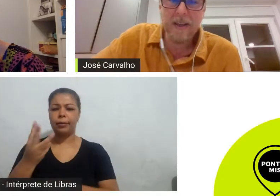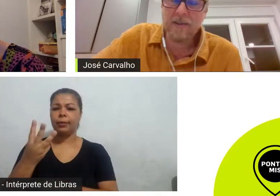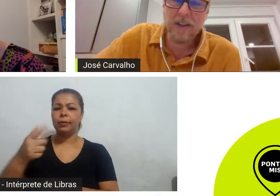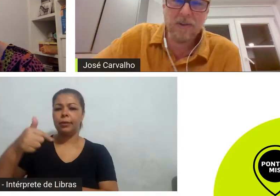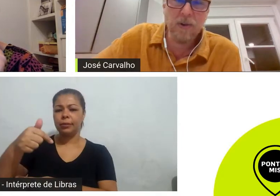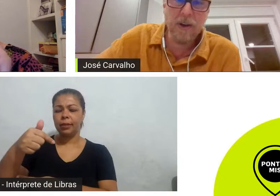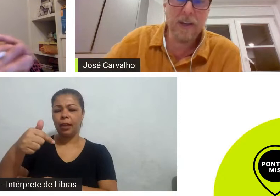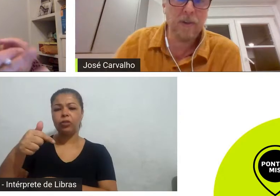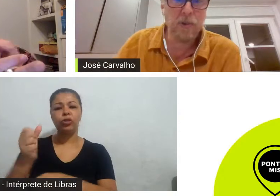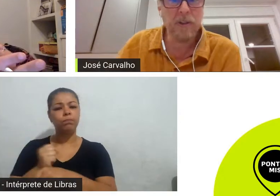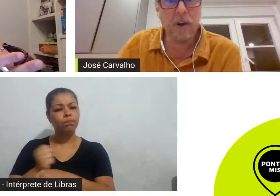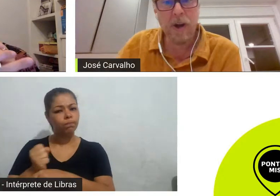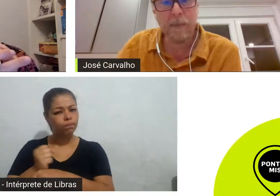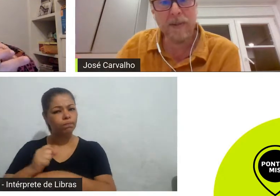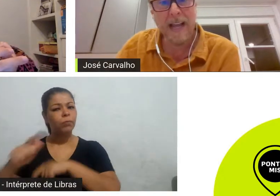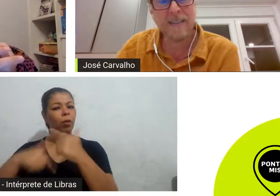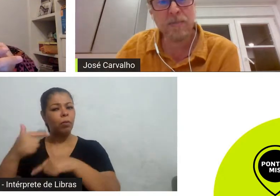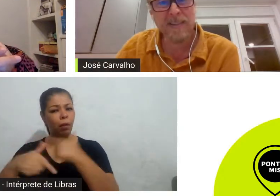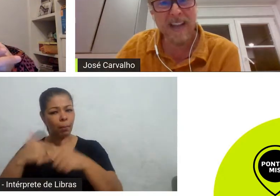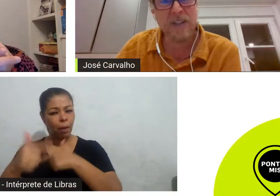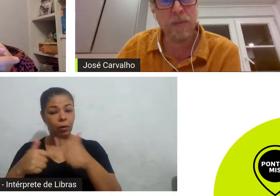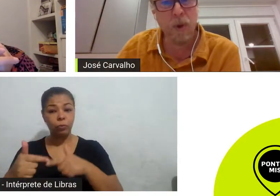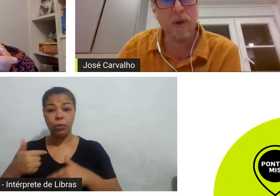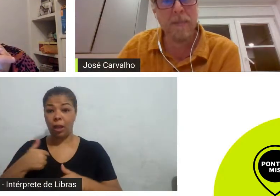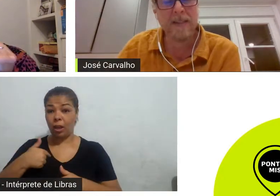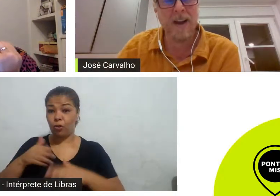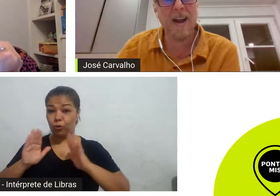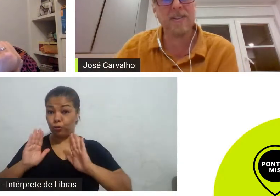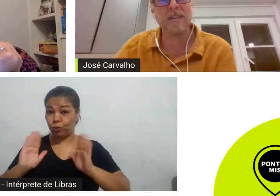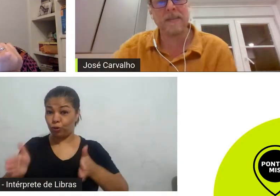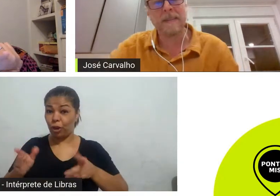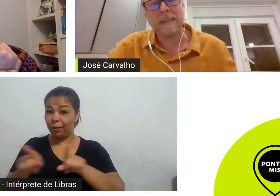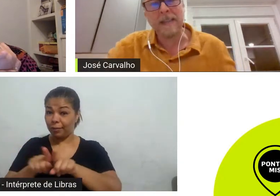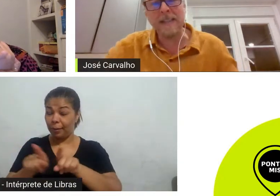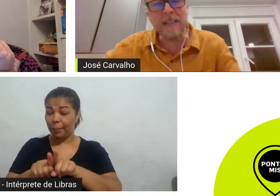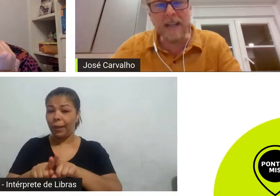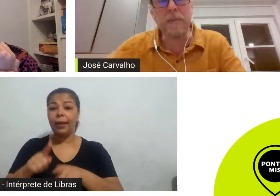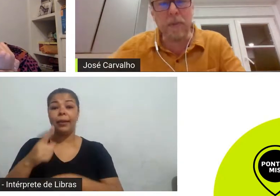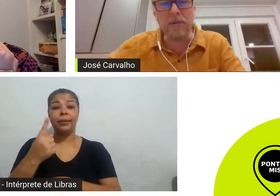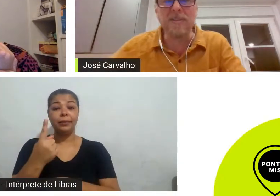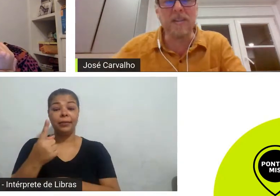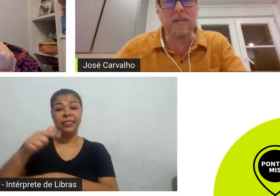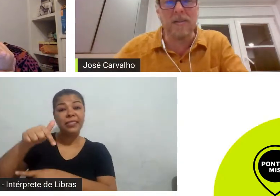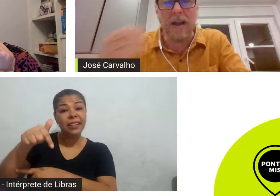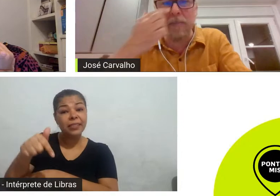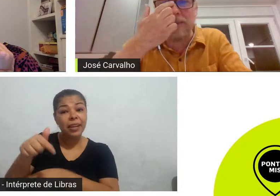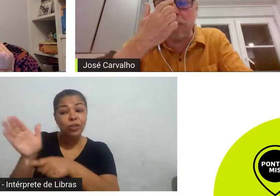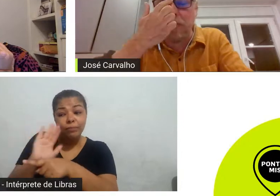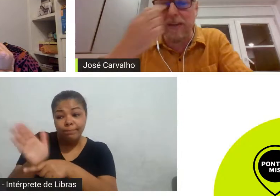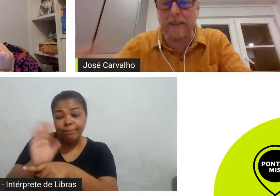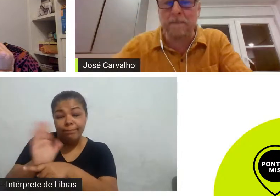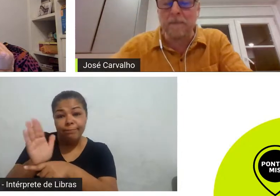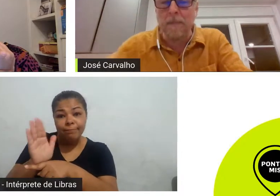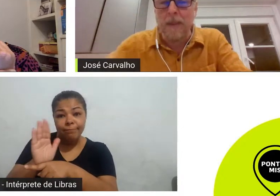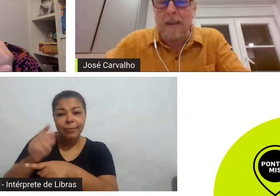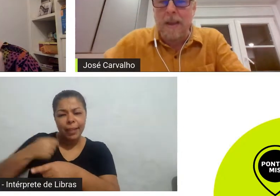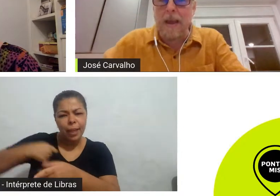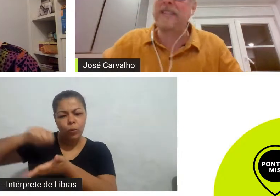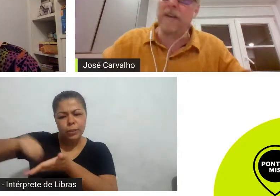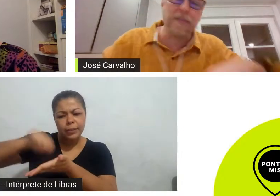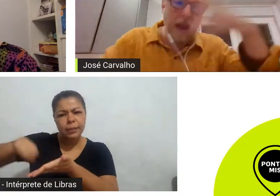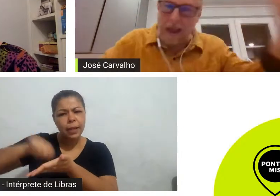falaram aí eu estou indo agora para o 17º longa-metragem escrita e produzida não é muita coisa